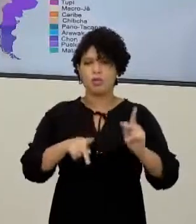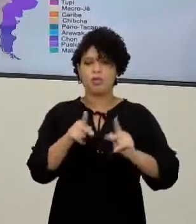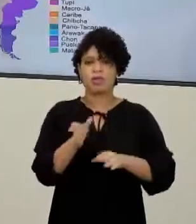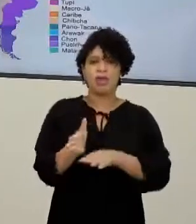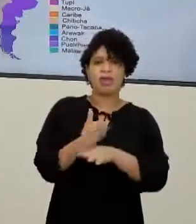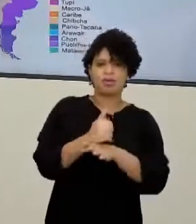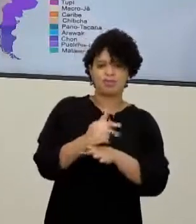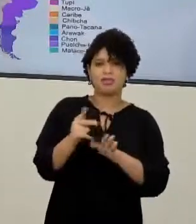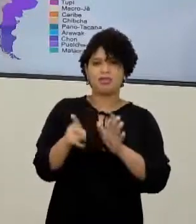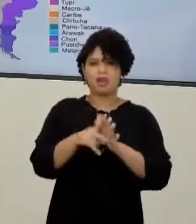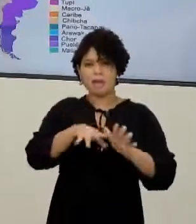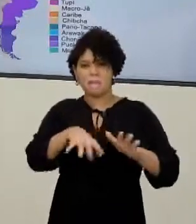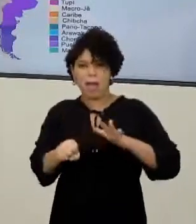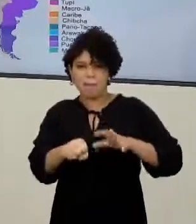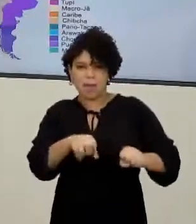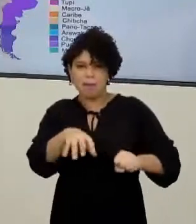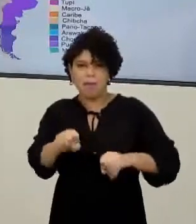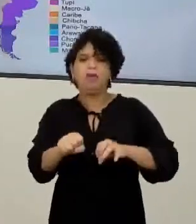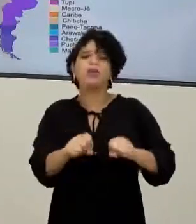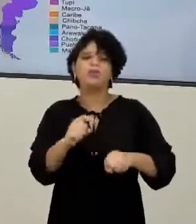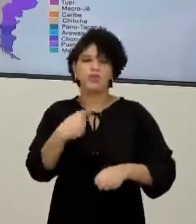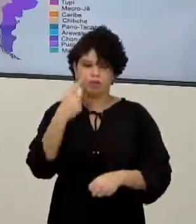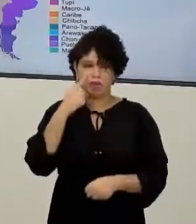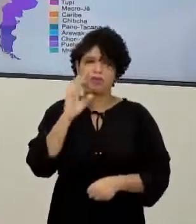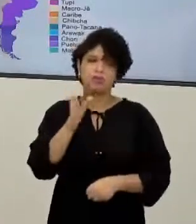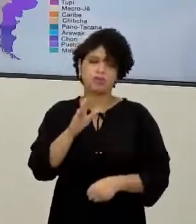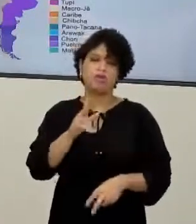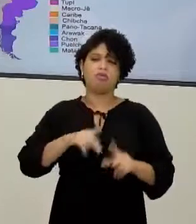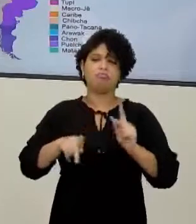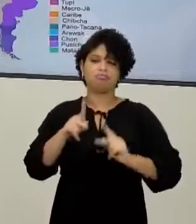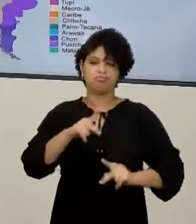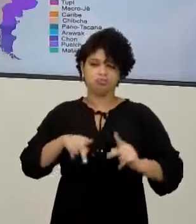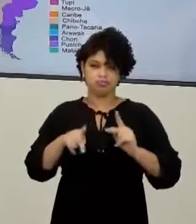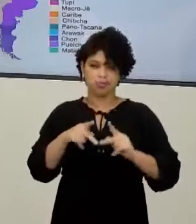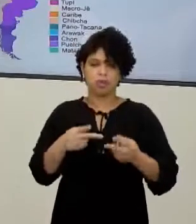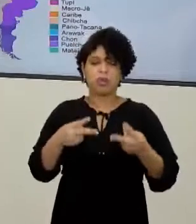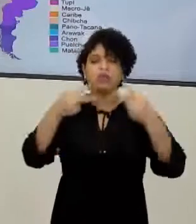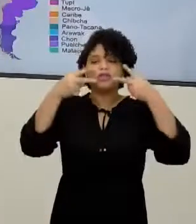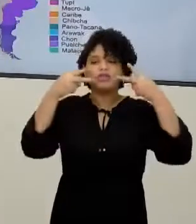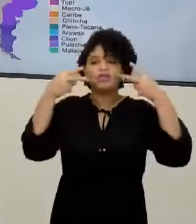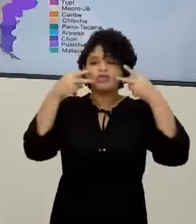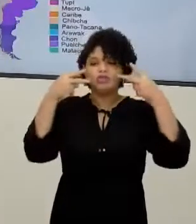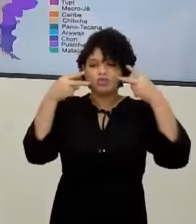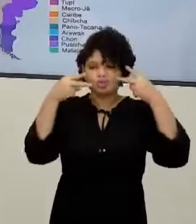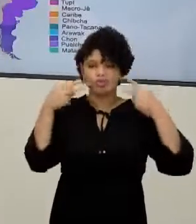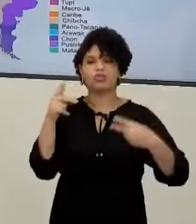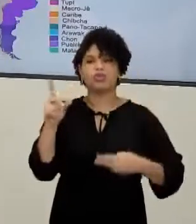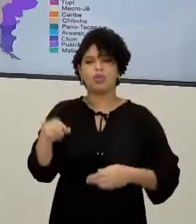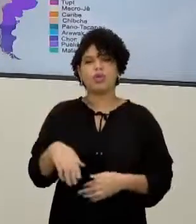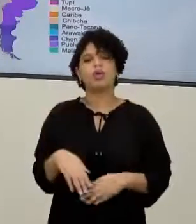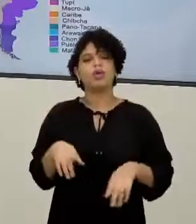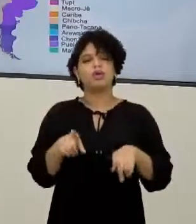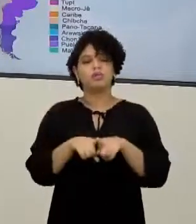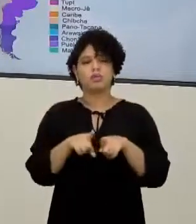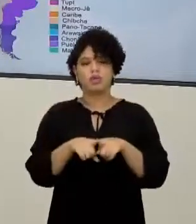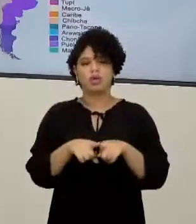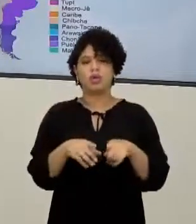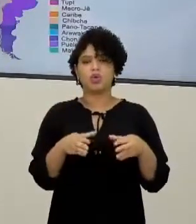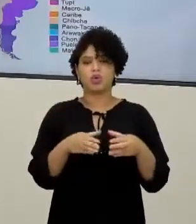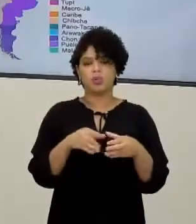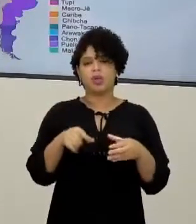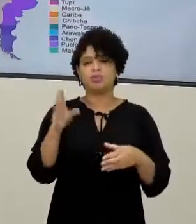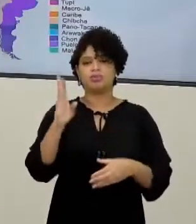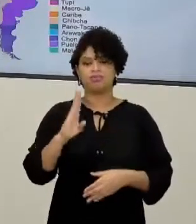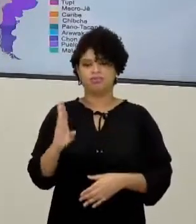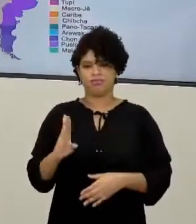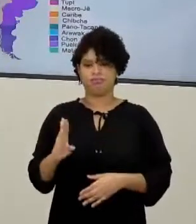-colombianos Nós vemos também dessas línguas aí Dos povos andinos, né? E também os povos indígenas